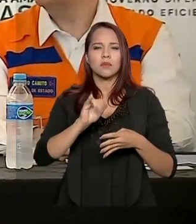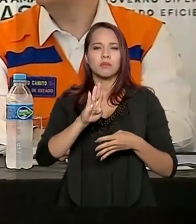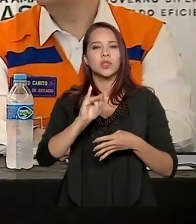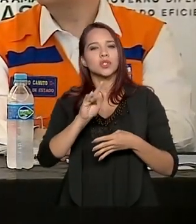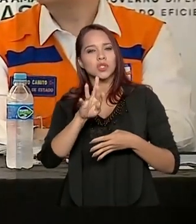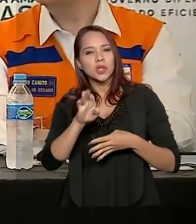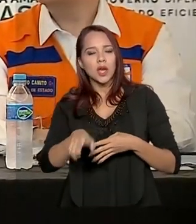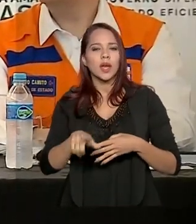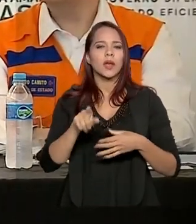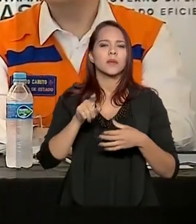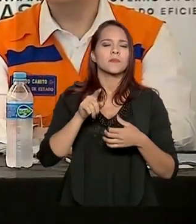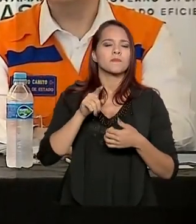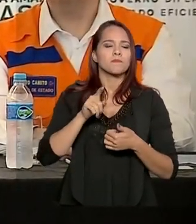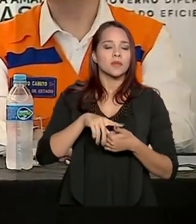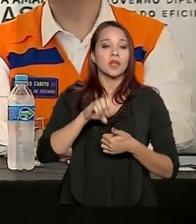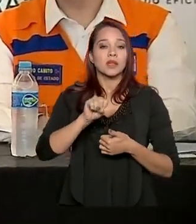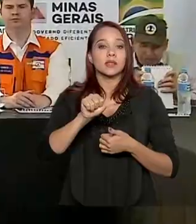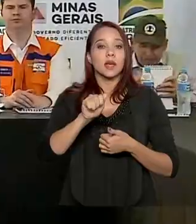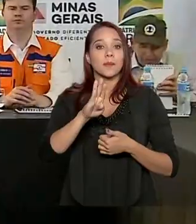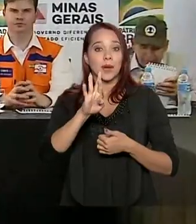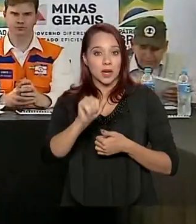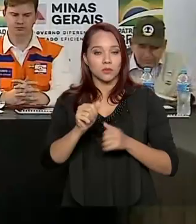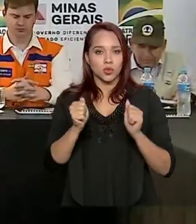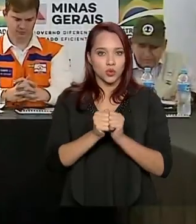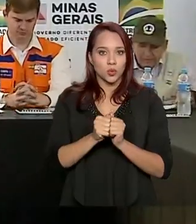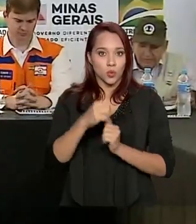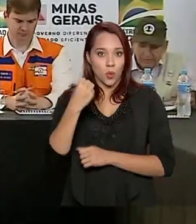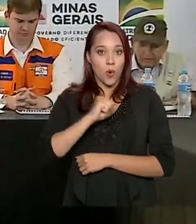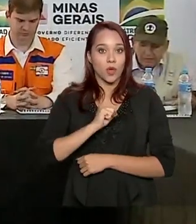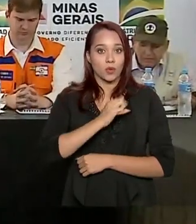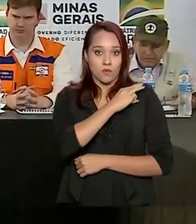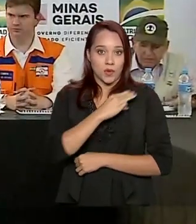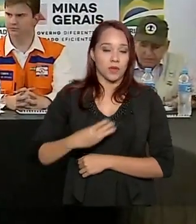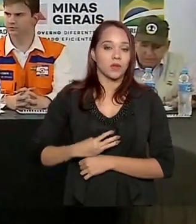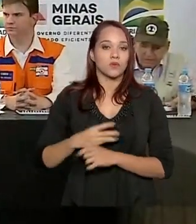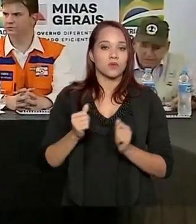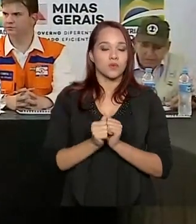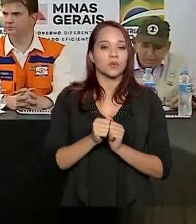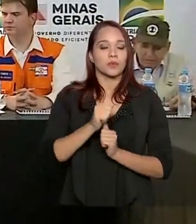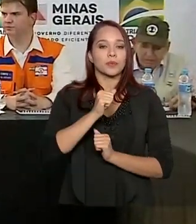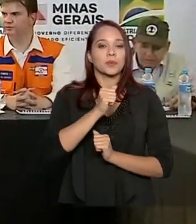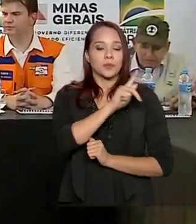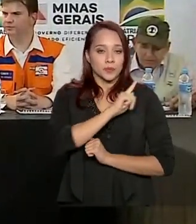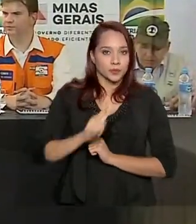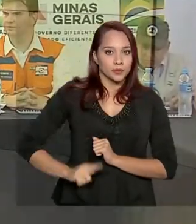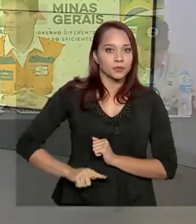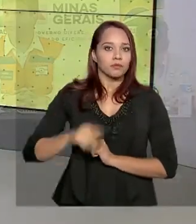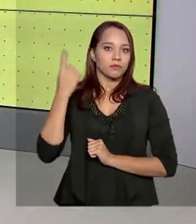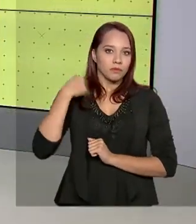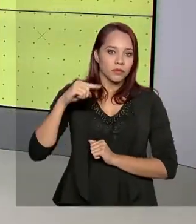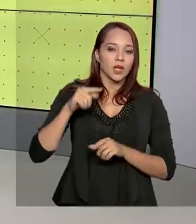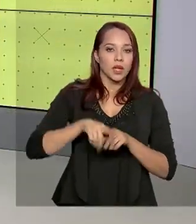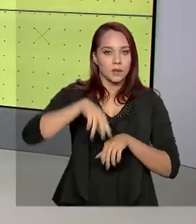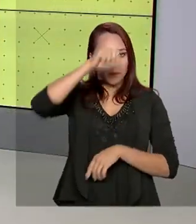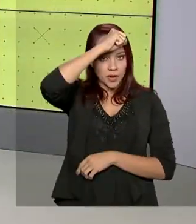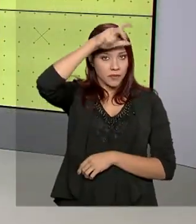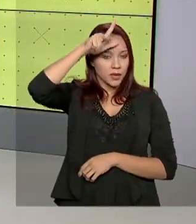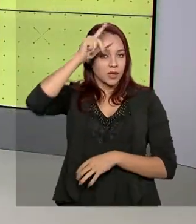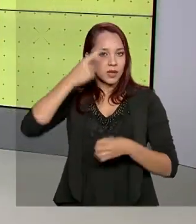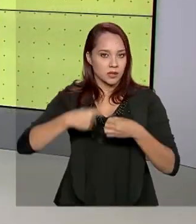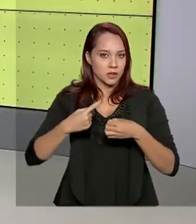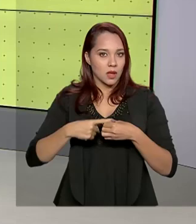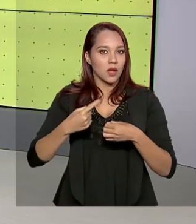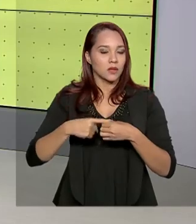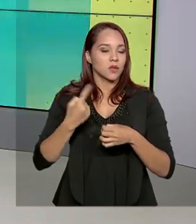Acompanhado de oito ministros, Bolsonaro se reuniu com o governador de Minas Gerais, Romeu Zema, e prefeitos das cidades mineiras